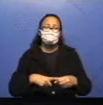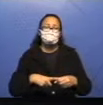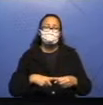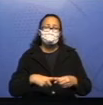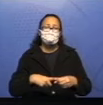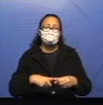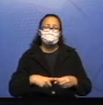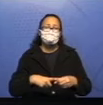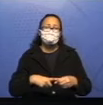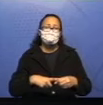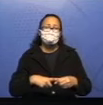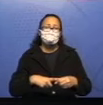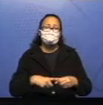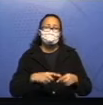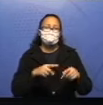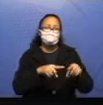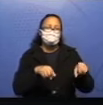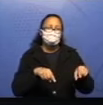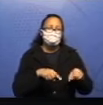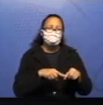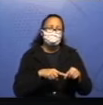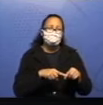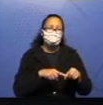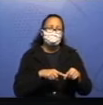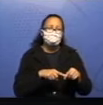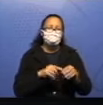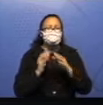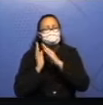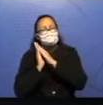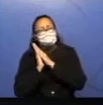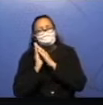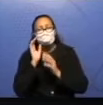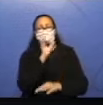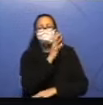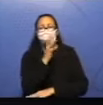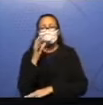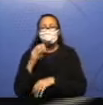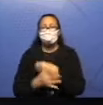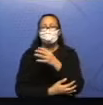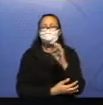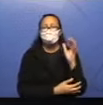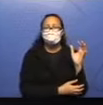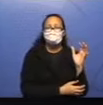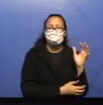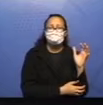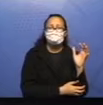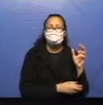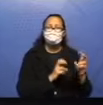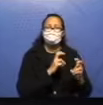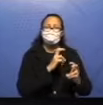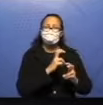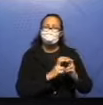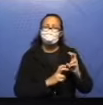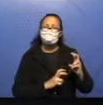acontecer ainda no seu quarto, numa floresta. Olha só. Olha num parque de diversão.